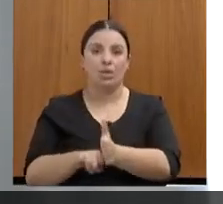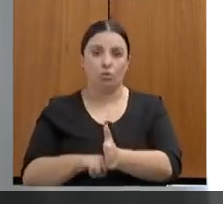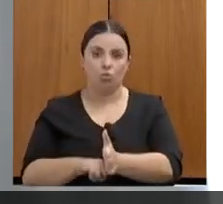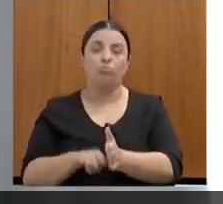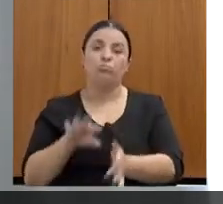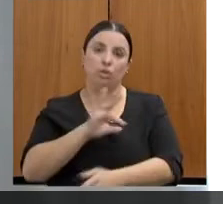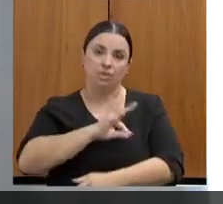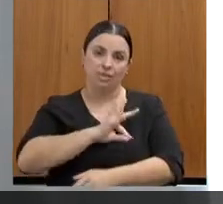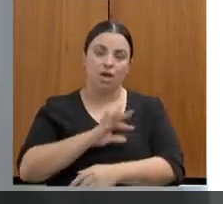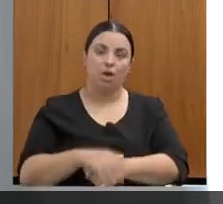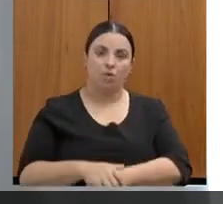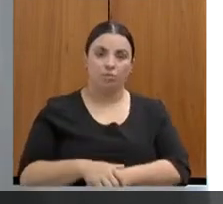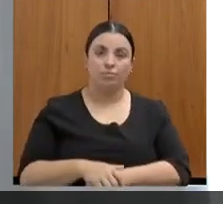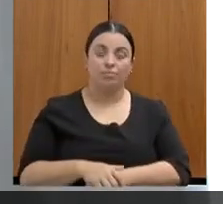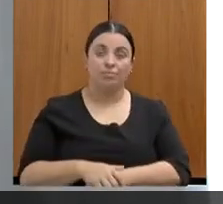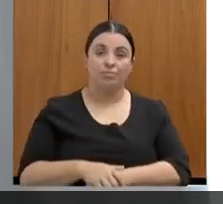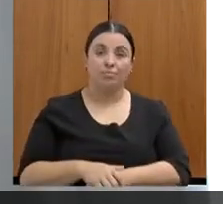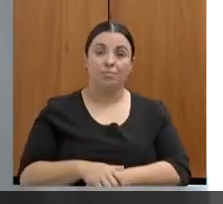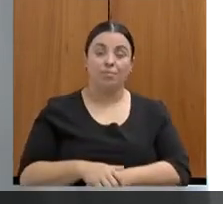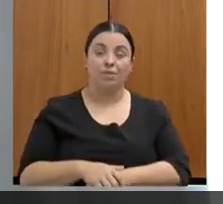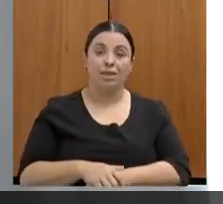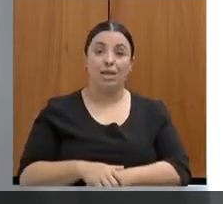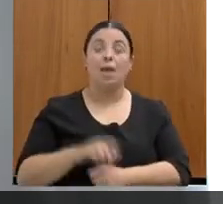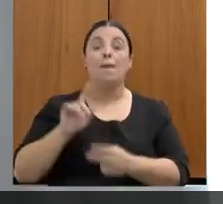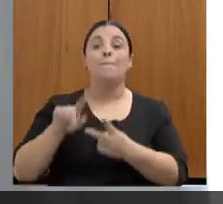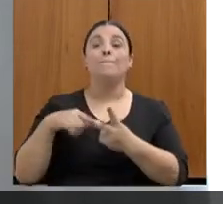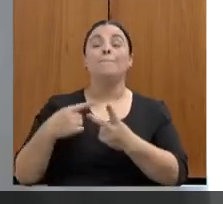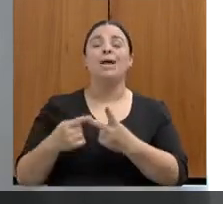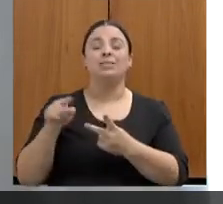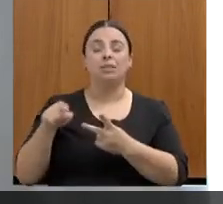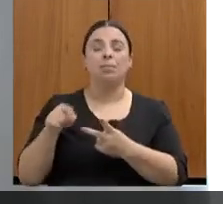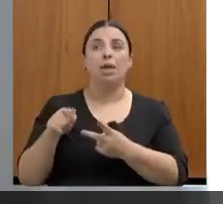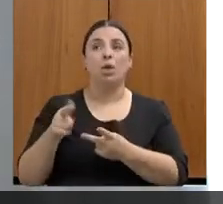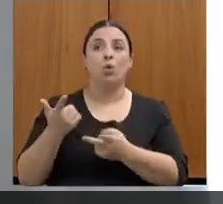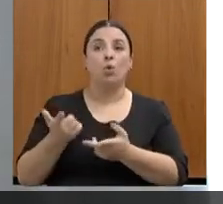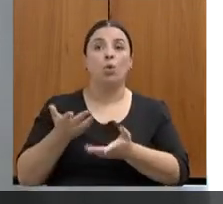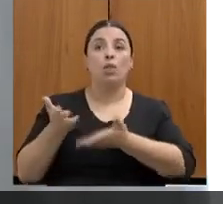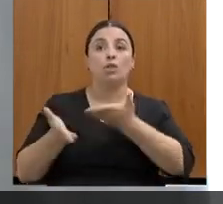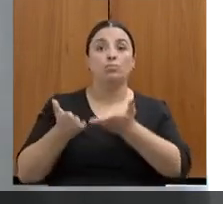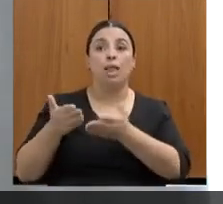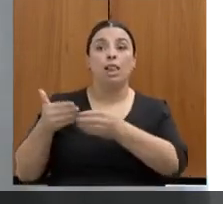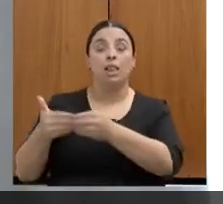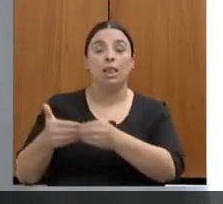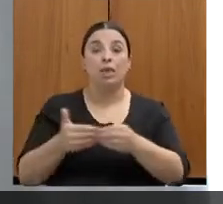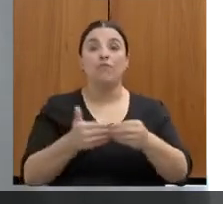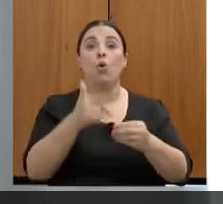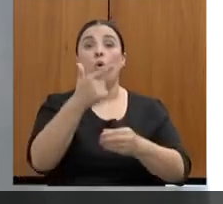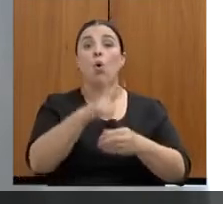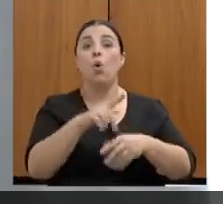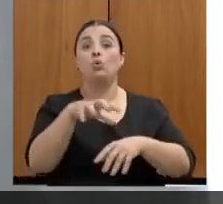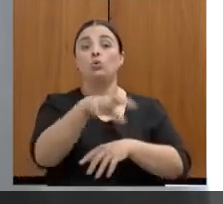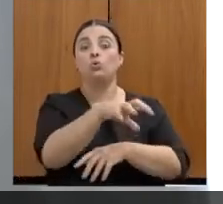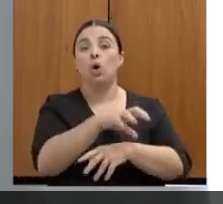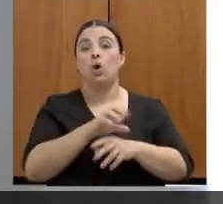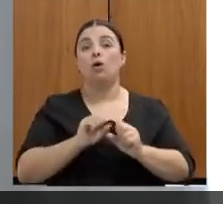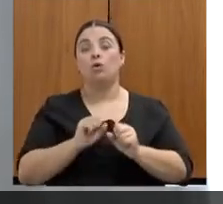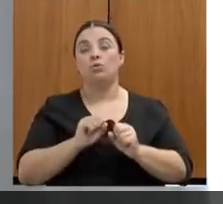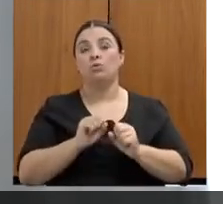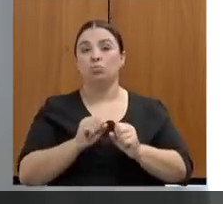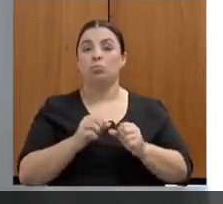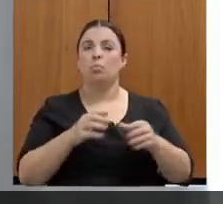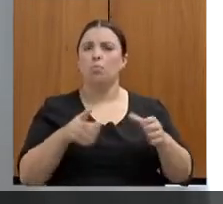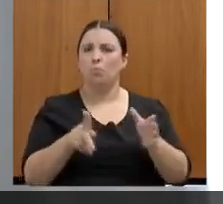E, além desse atendimento, ela já recebe um direcionamento para outros órgãos da rede de proteção. Então, se for